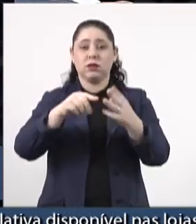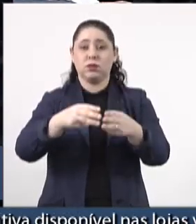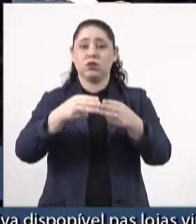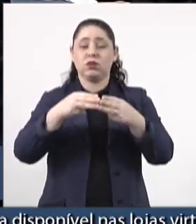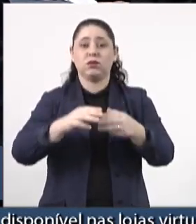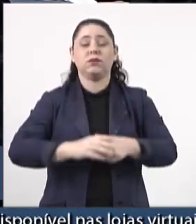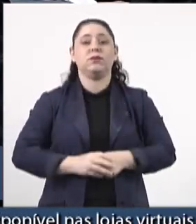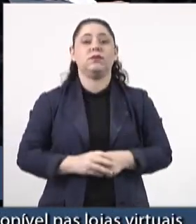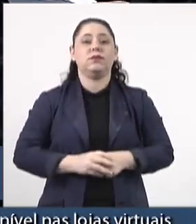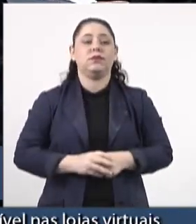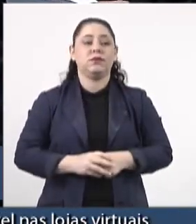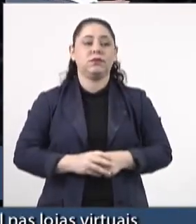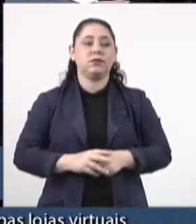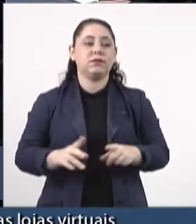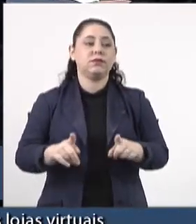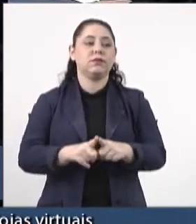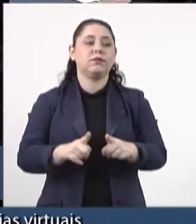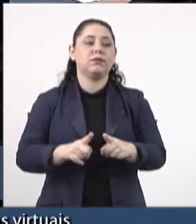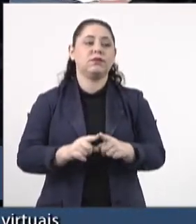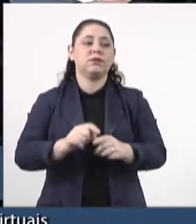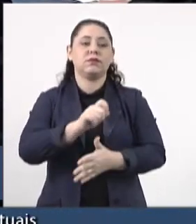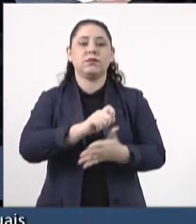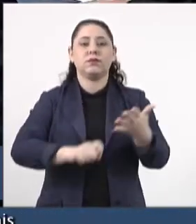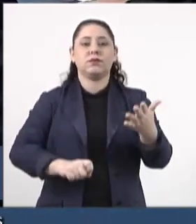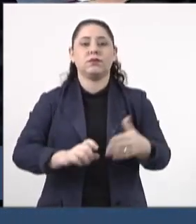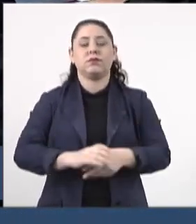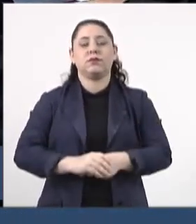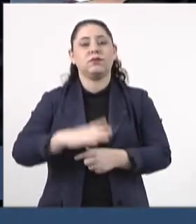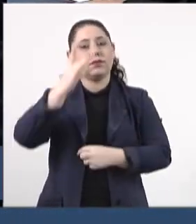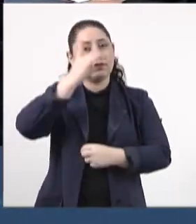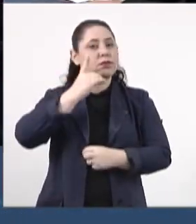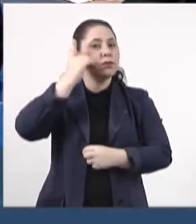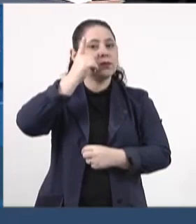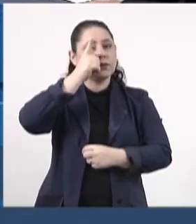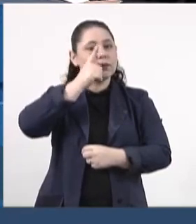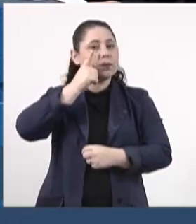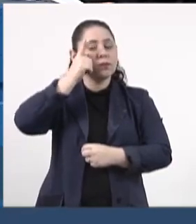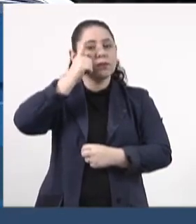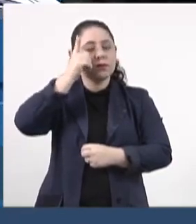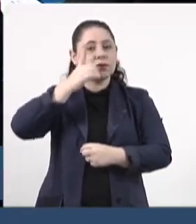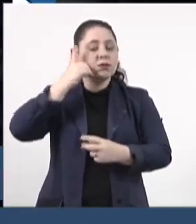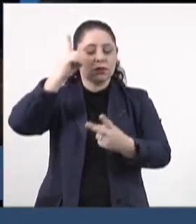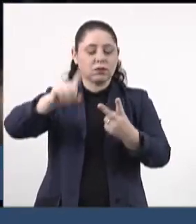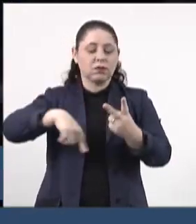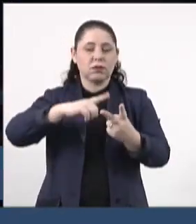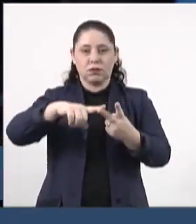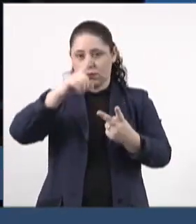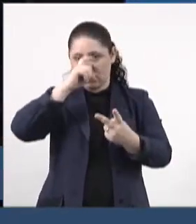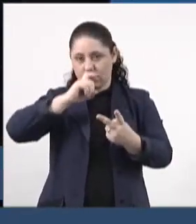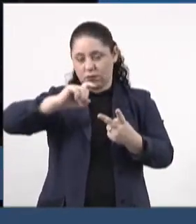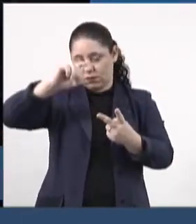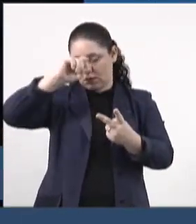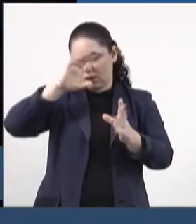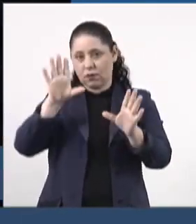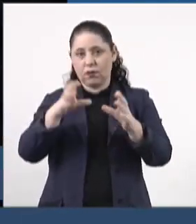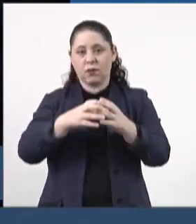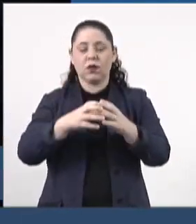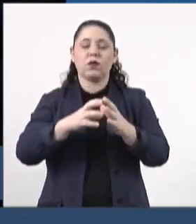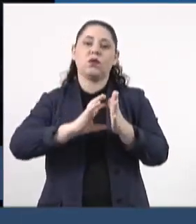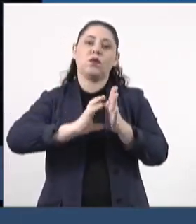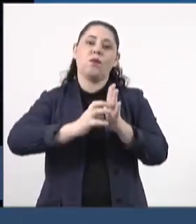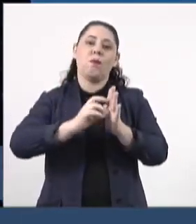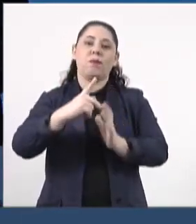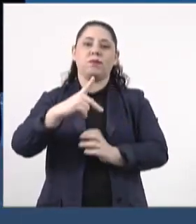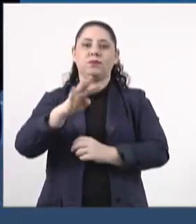também são assinadas pela deputada Gleice Jane e deputado Zeca do PT, da nossa bancada